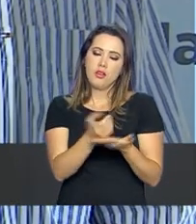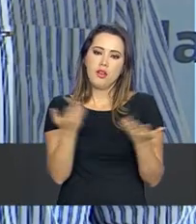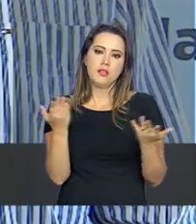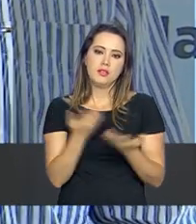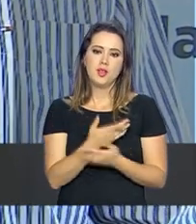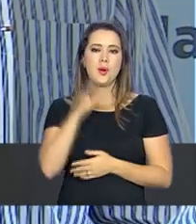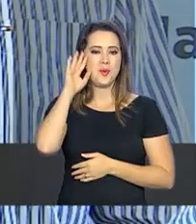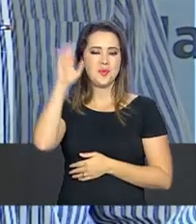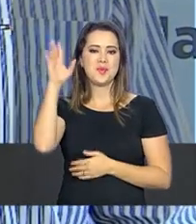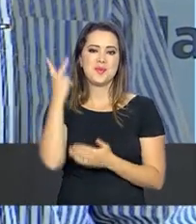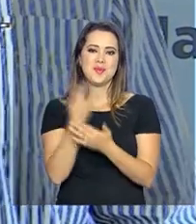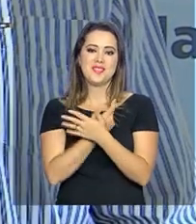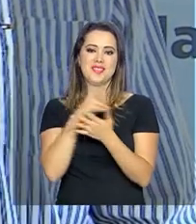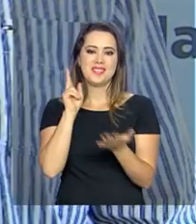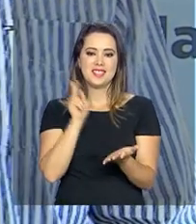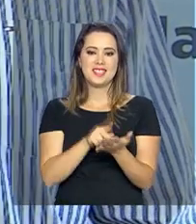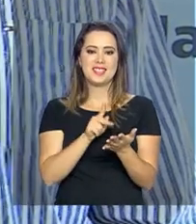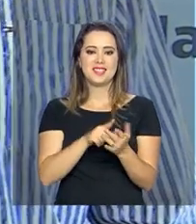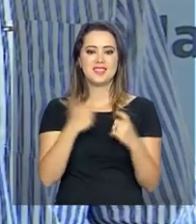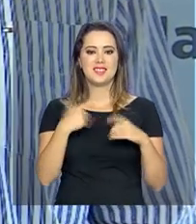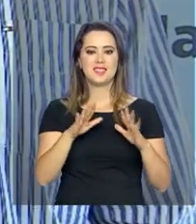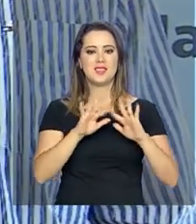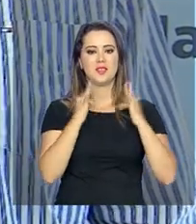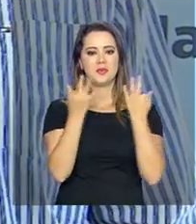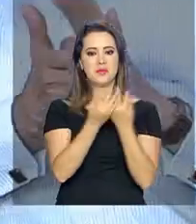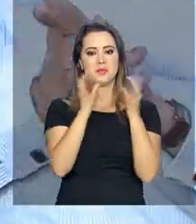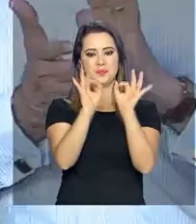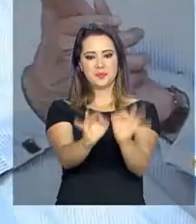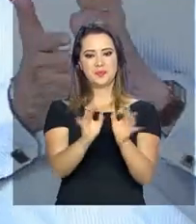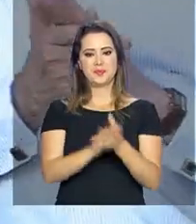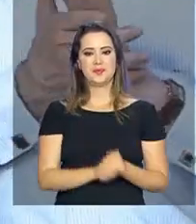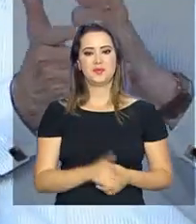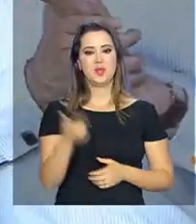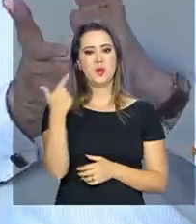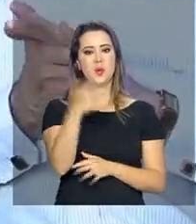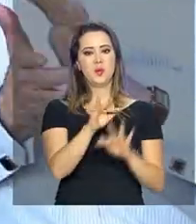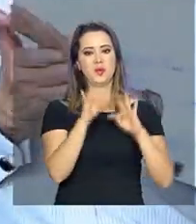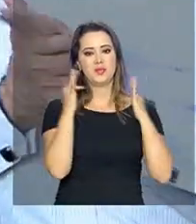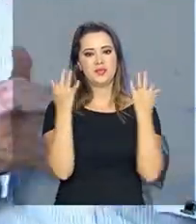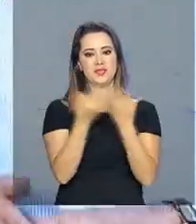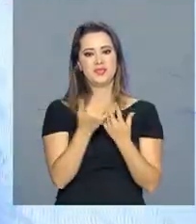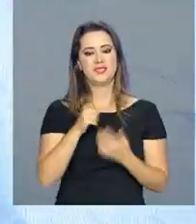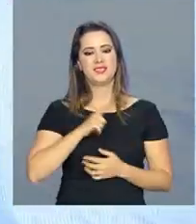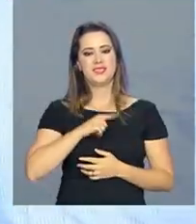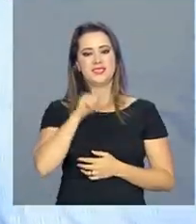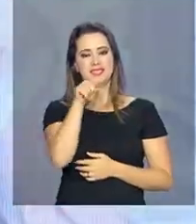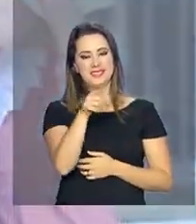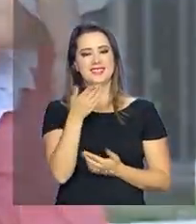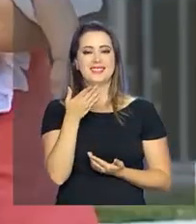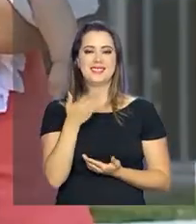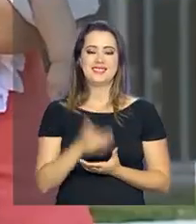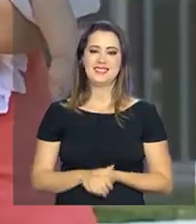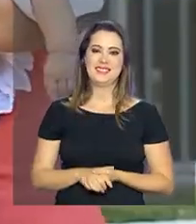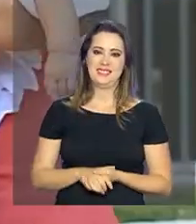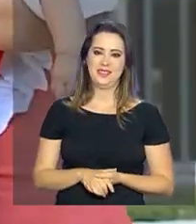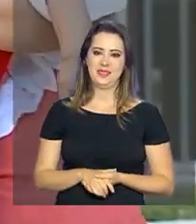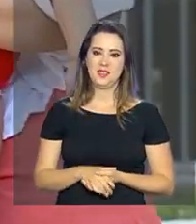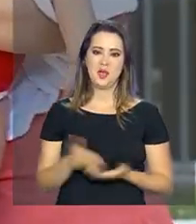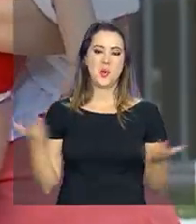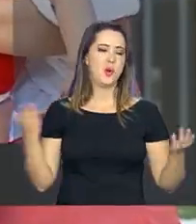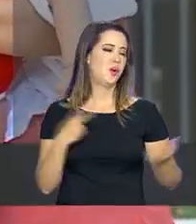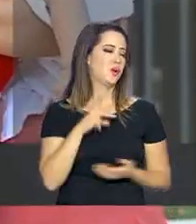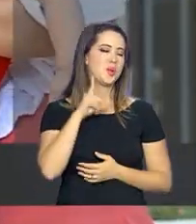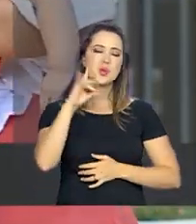está sendo um sonho pra gente, né? Ter uma família completa. Outra família beneficiada é a de Rosângela. Hoje é um dia muito